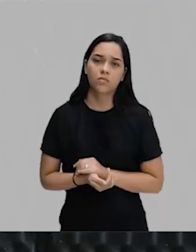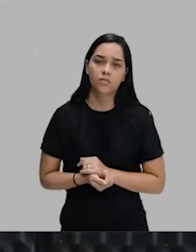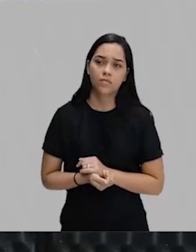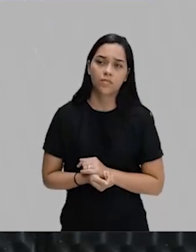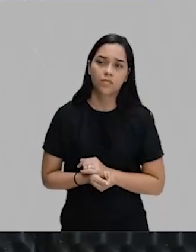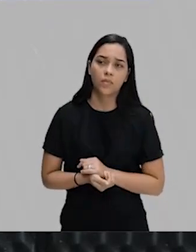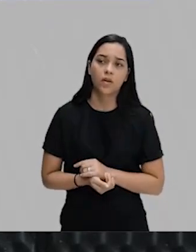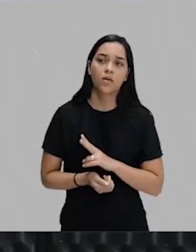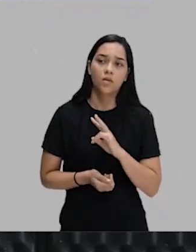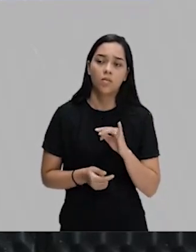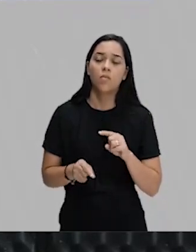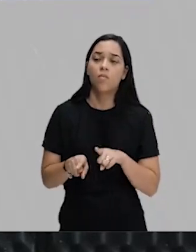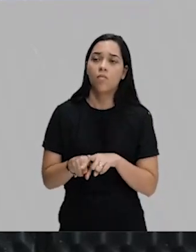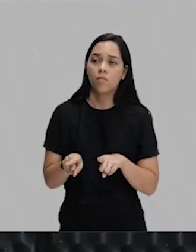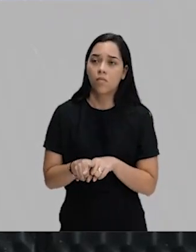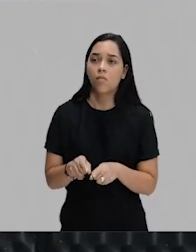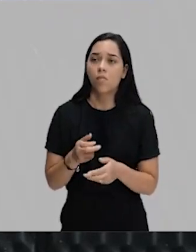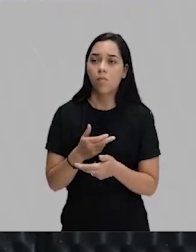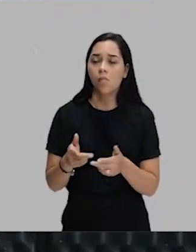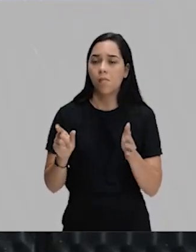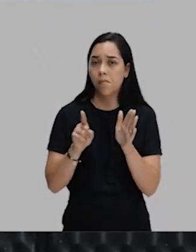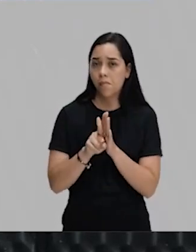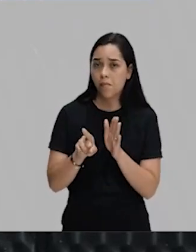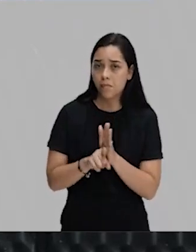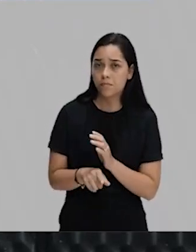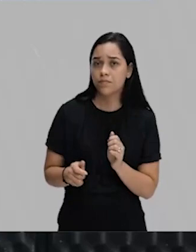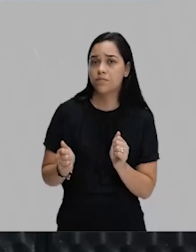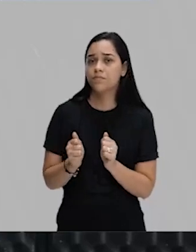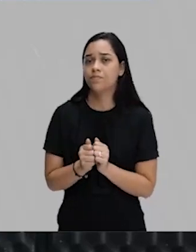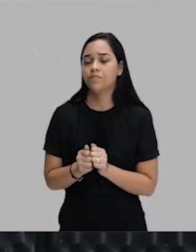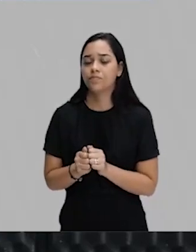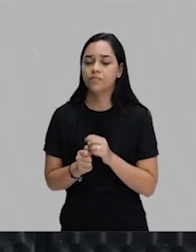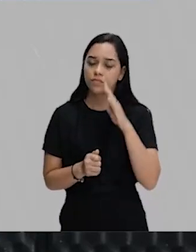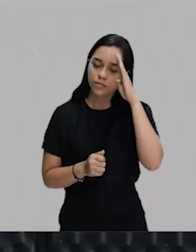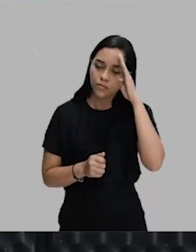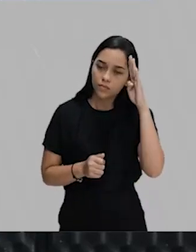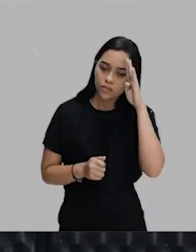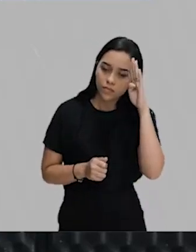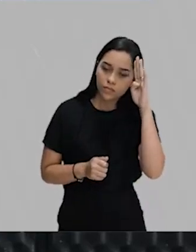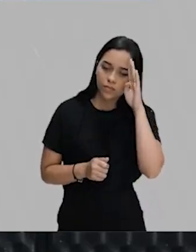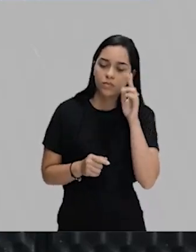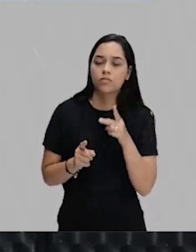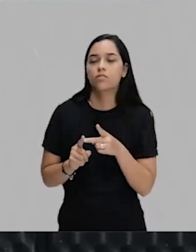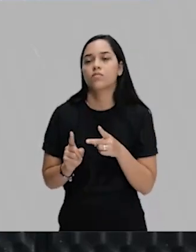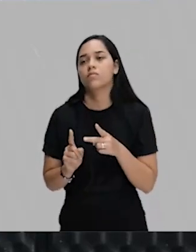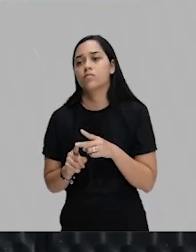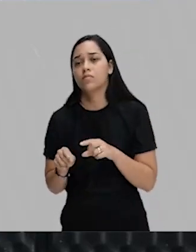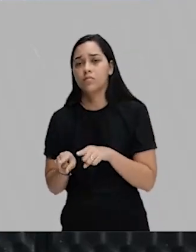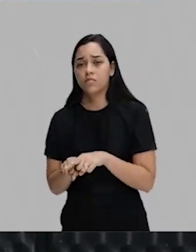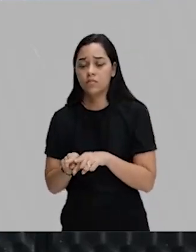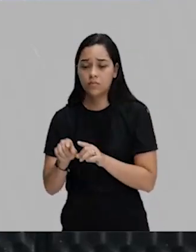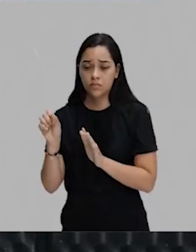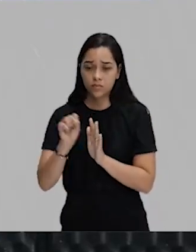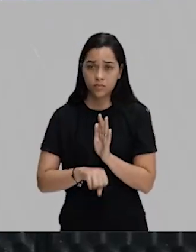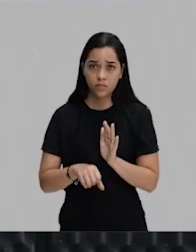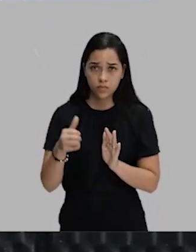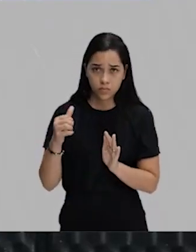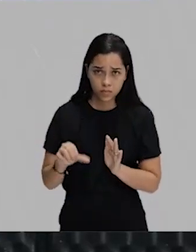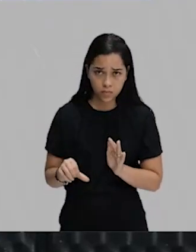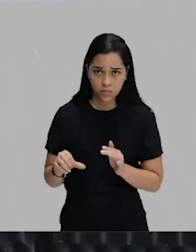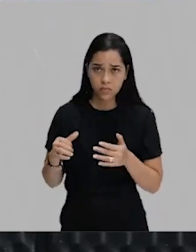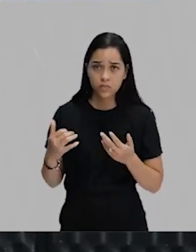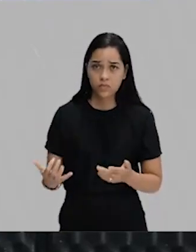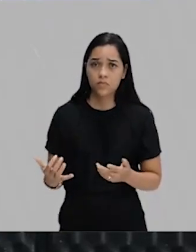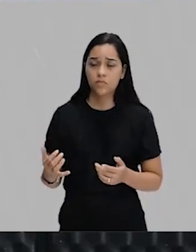Que ela foi também uma dessas questões, juntamente com a questão militar, a questão abolicionista no final do século XIX,